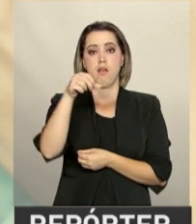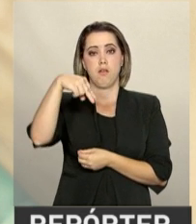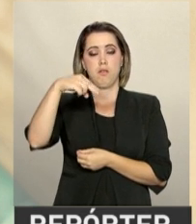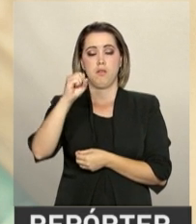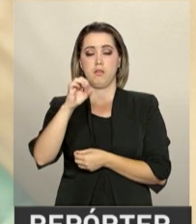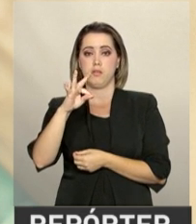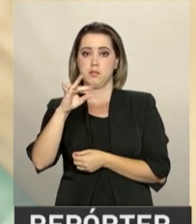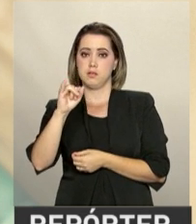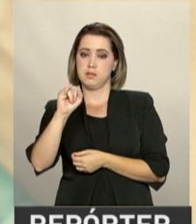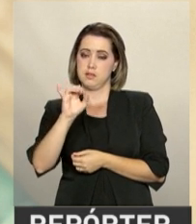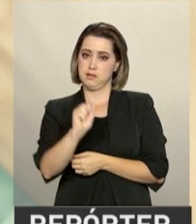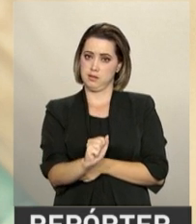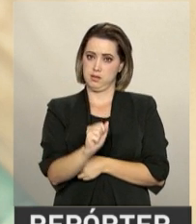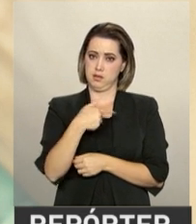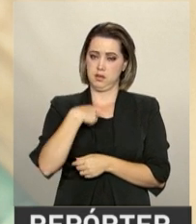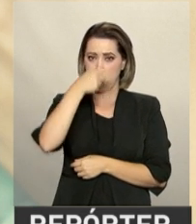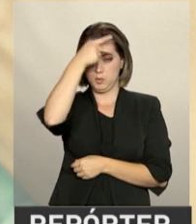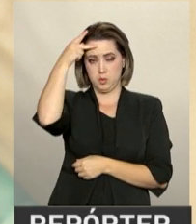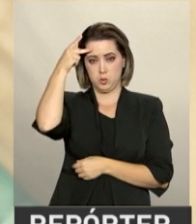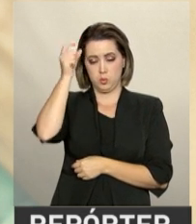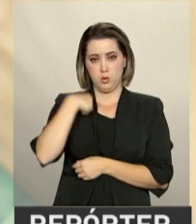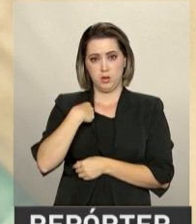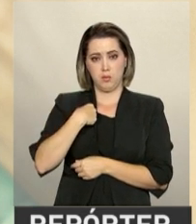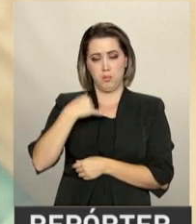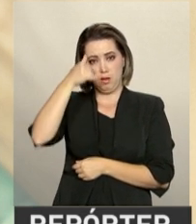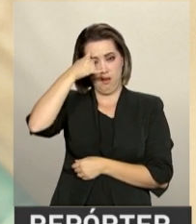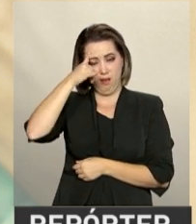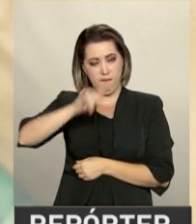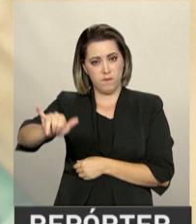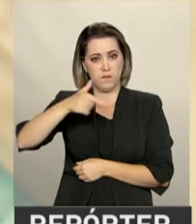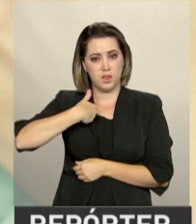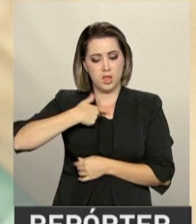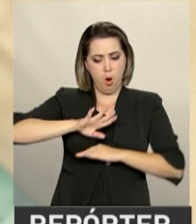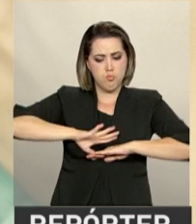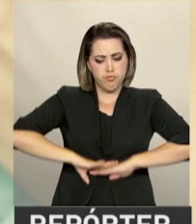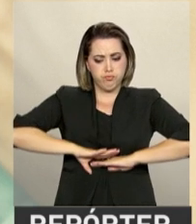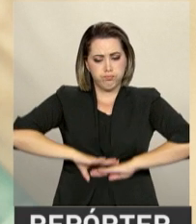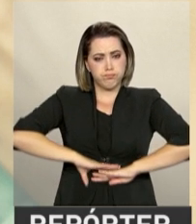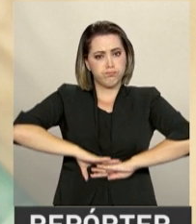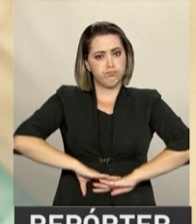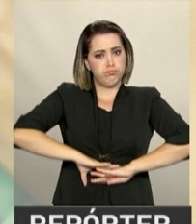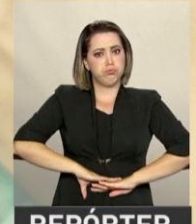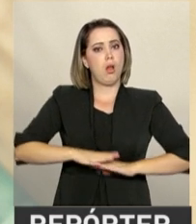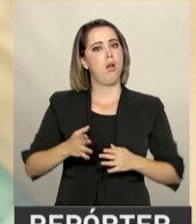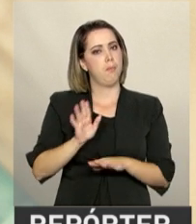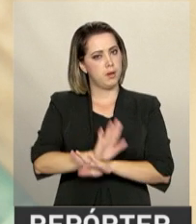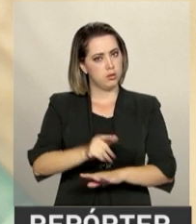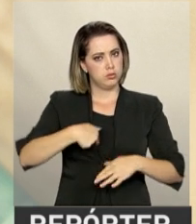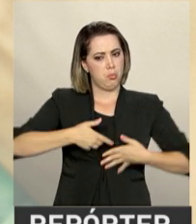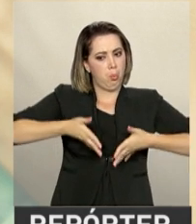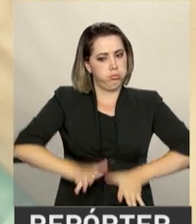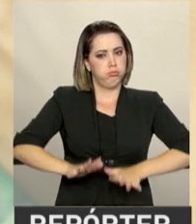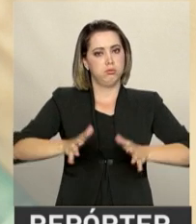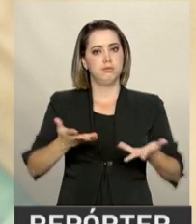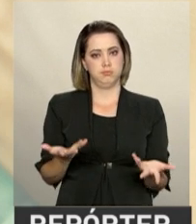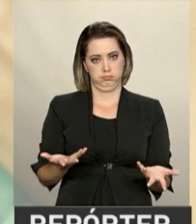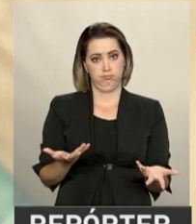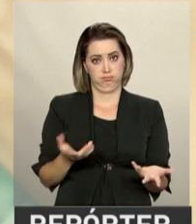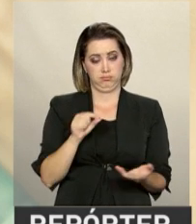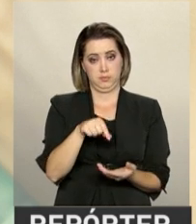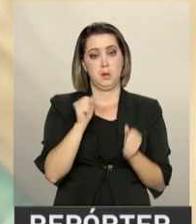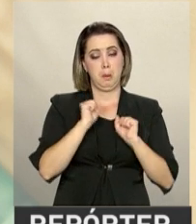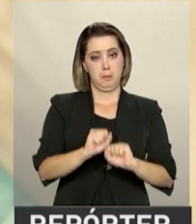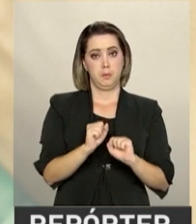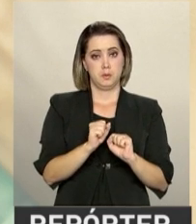manobra de Christeller, em que a barriga da mulher é pressionada para tentar auxiliar o nascimento da criança, permitir que o